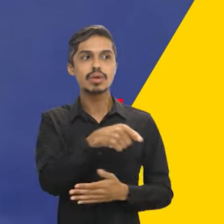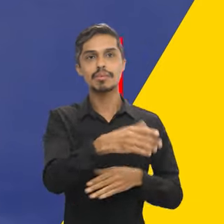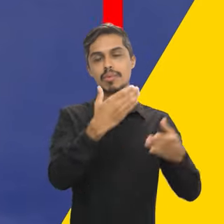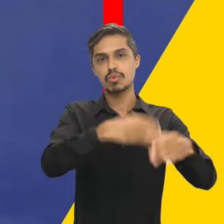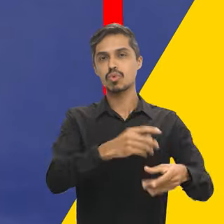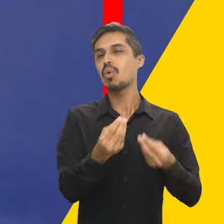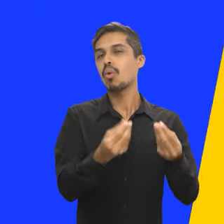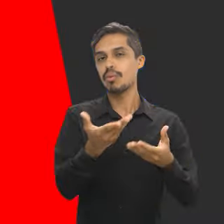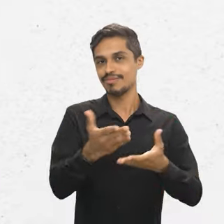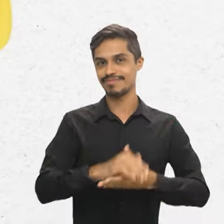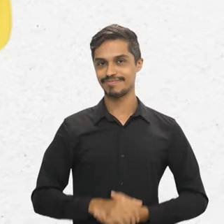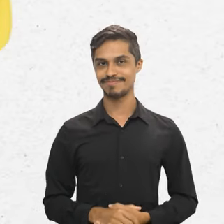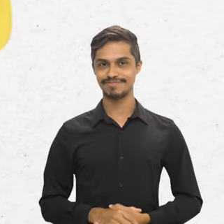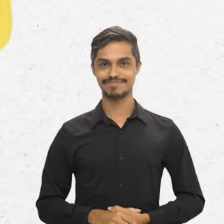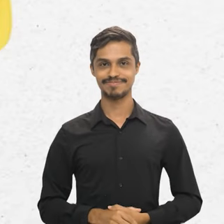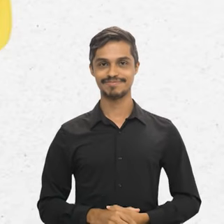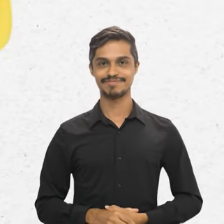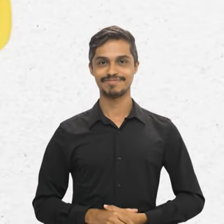Confira!